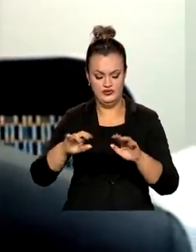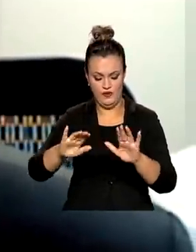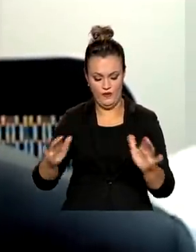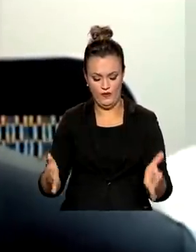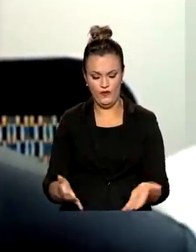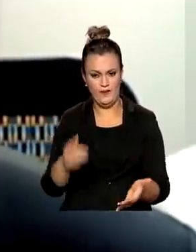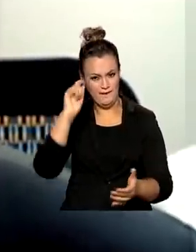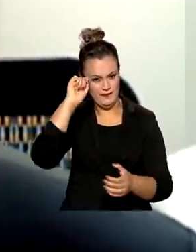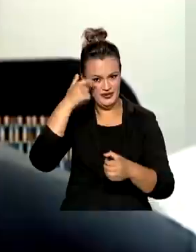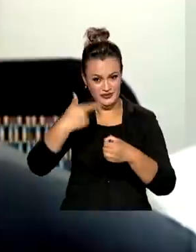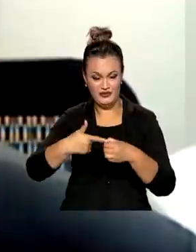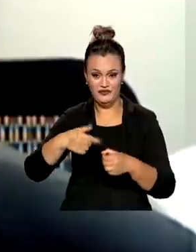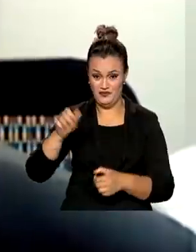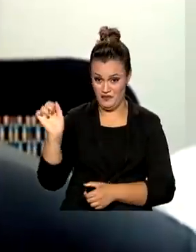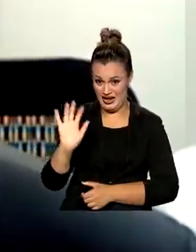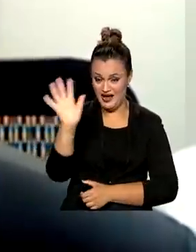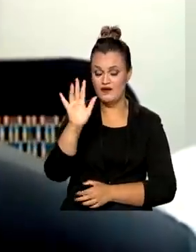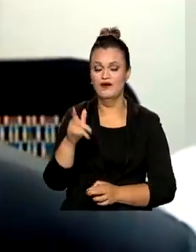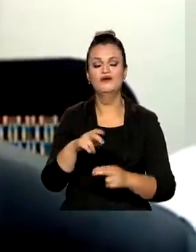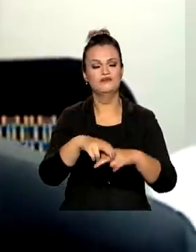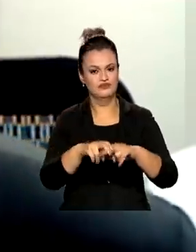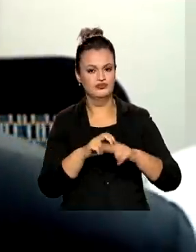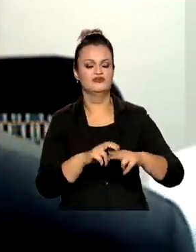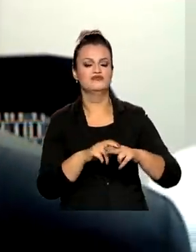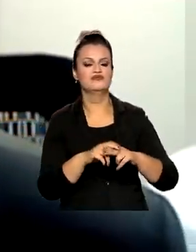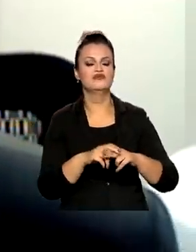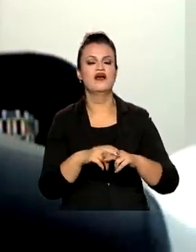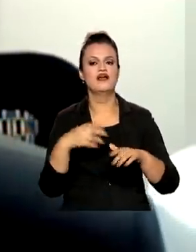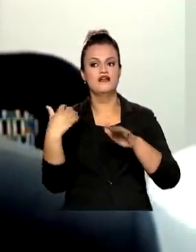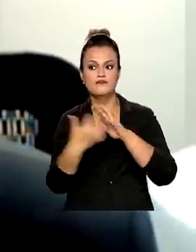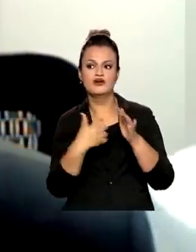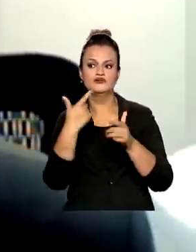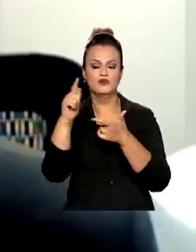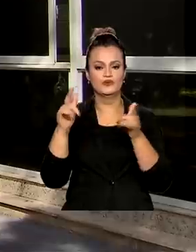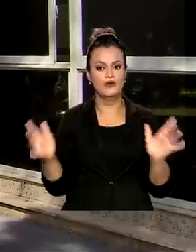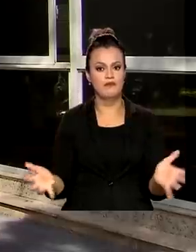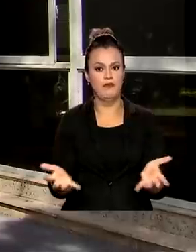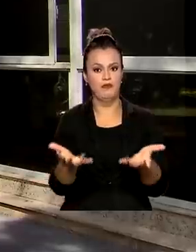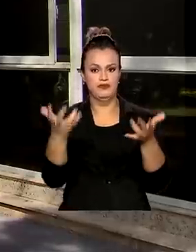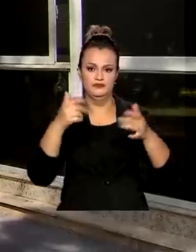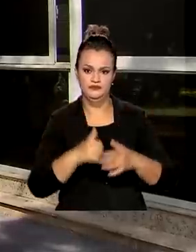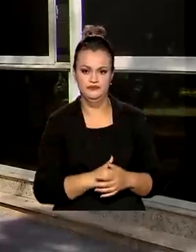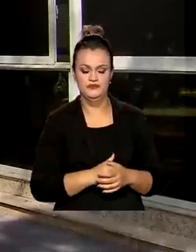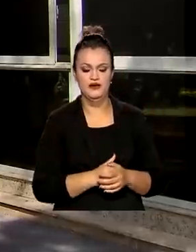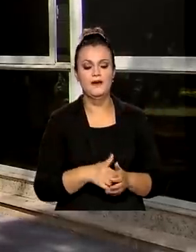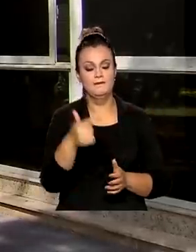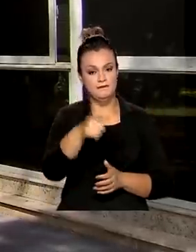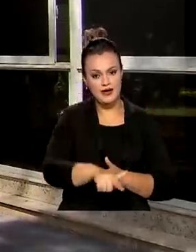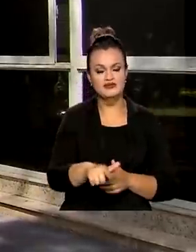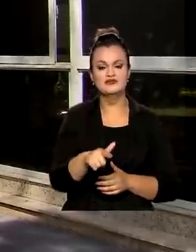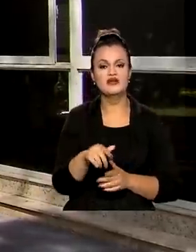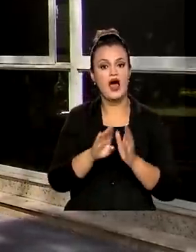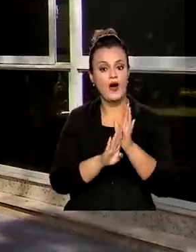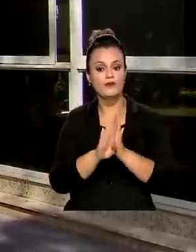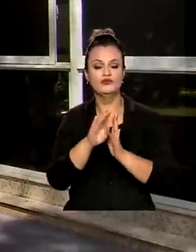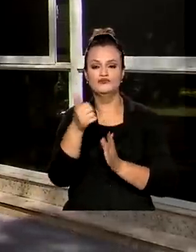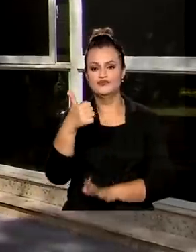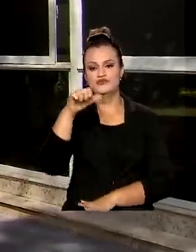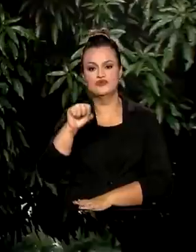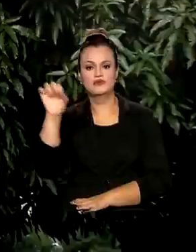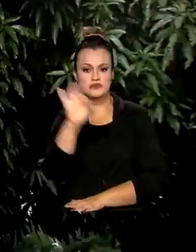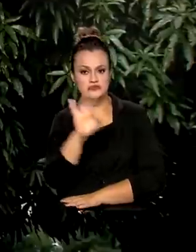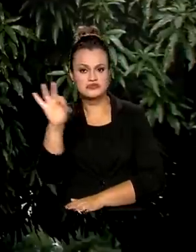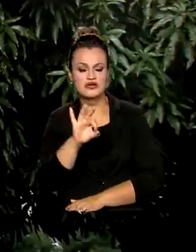também alterou a performance das empresas ligadas ao setor. Além disso, também houve aumento de 18